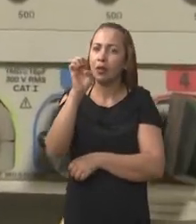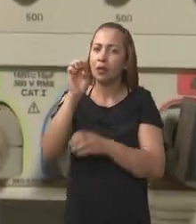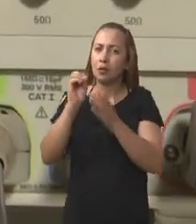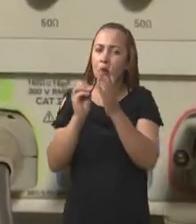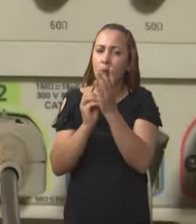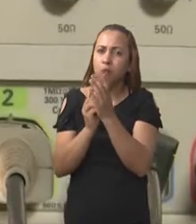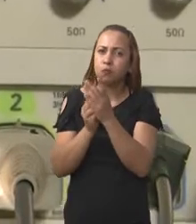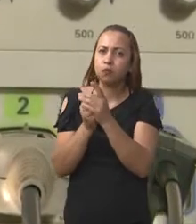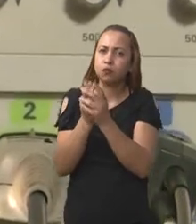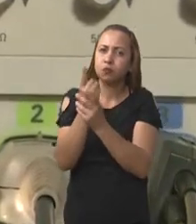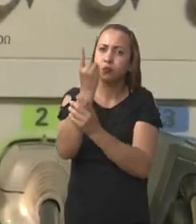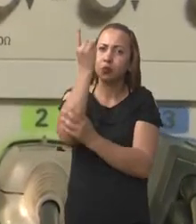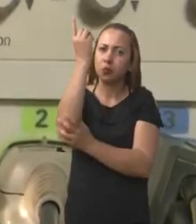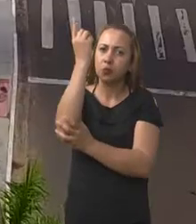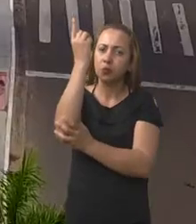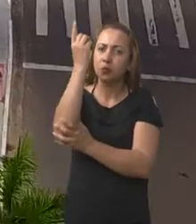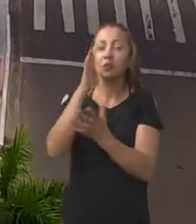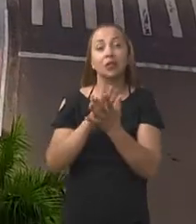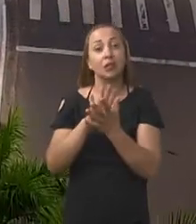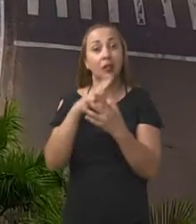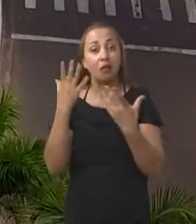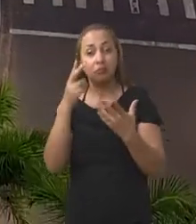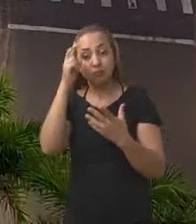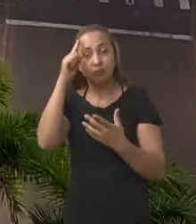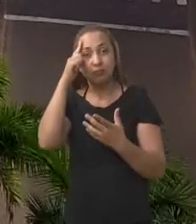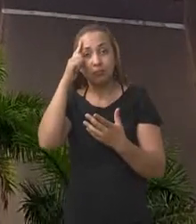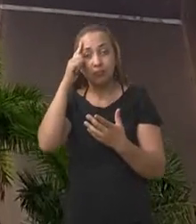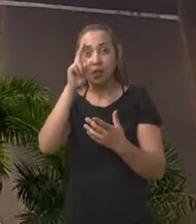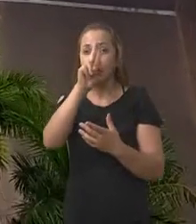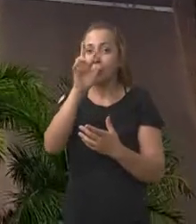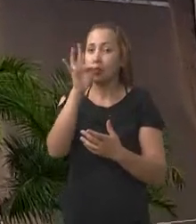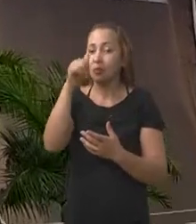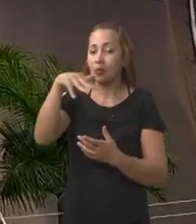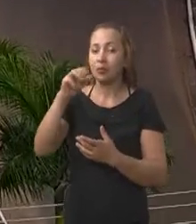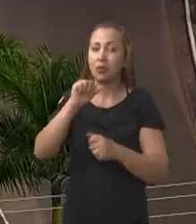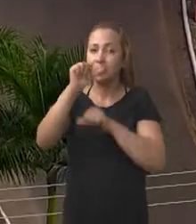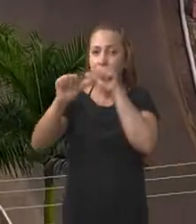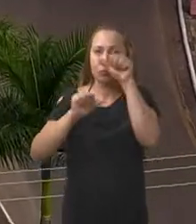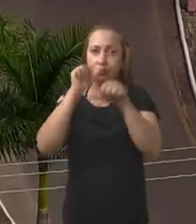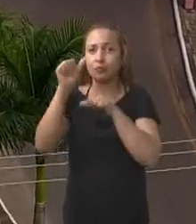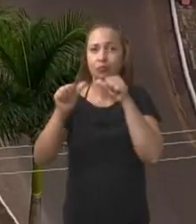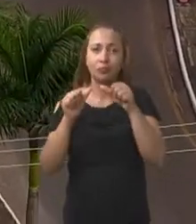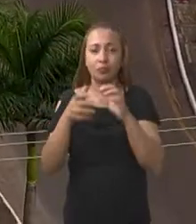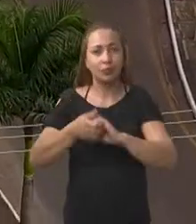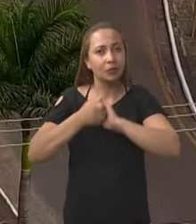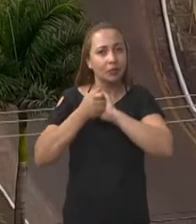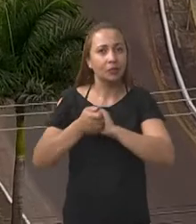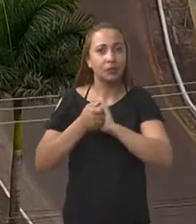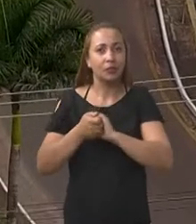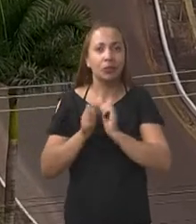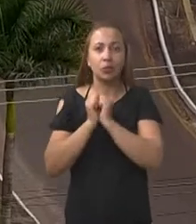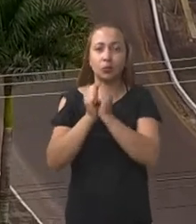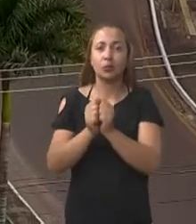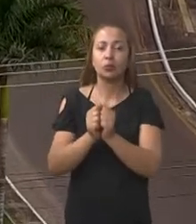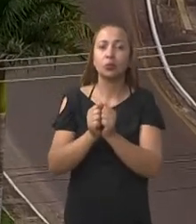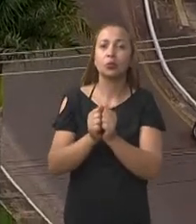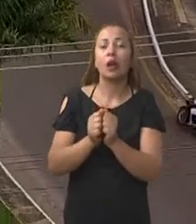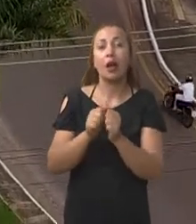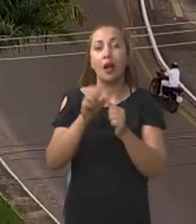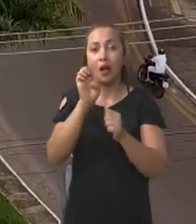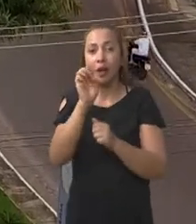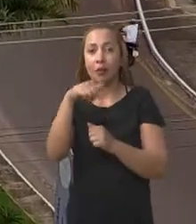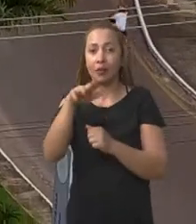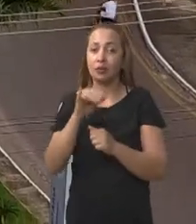de um centro de lançamento? Pensando nisso, a Universidade Federal do Maranhão desenvolve, em parceria com a Equatorial